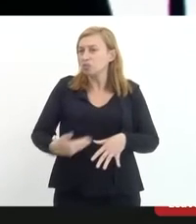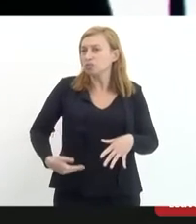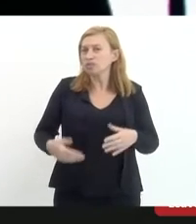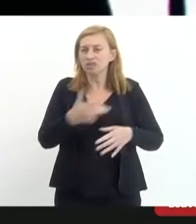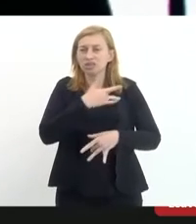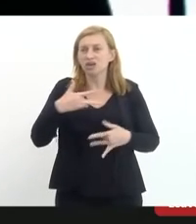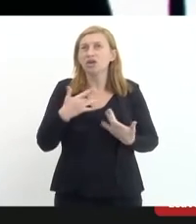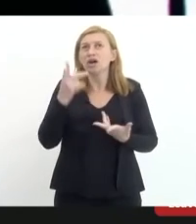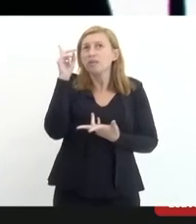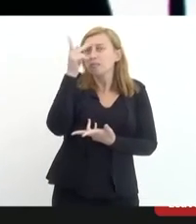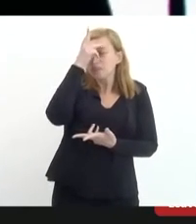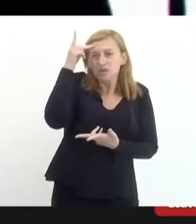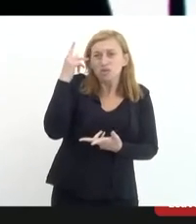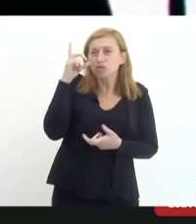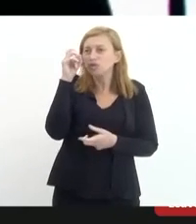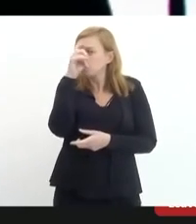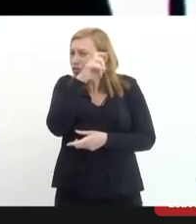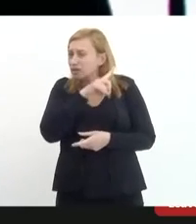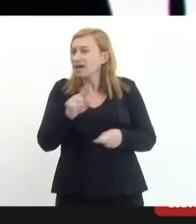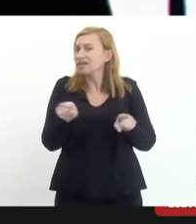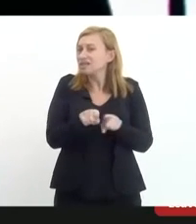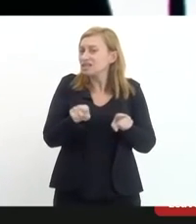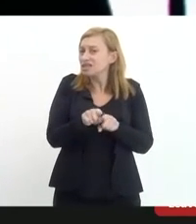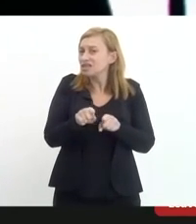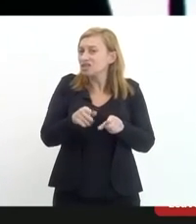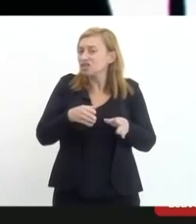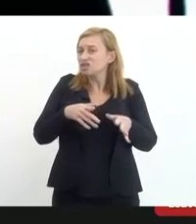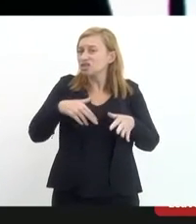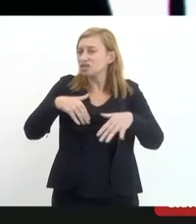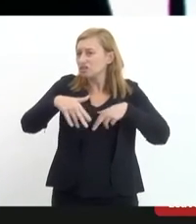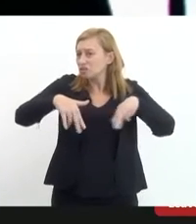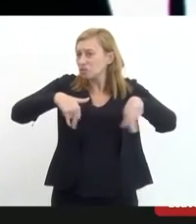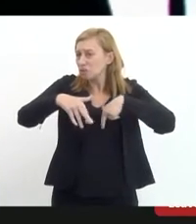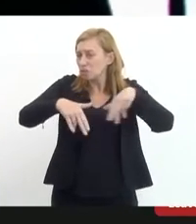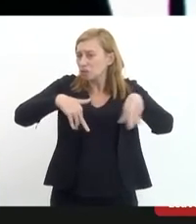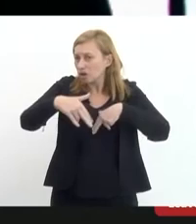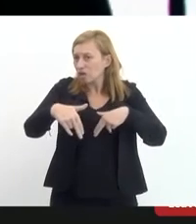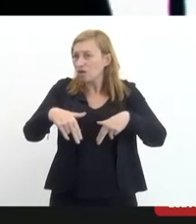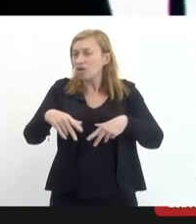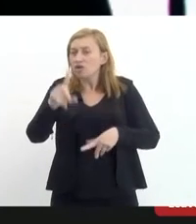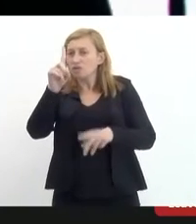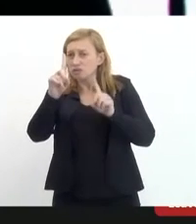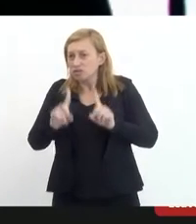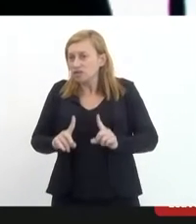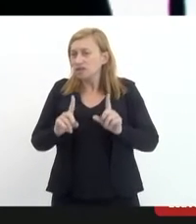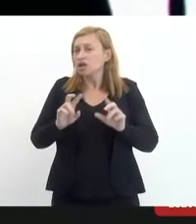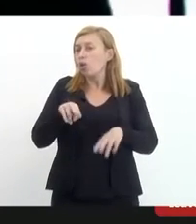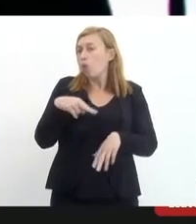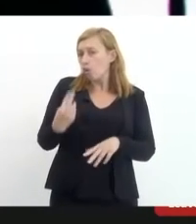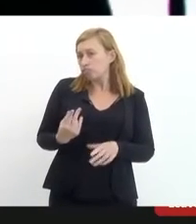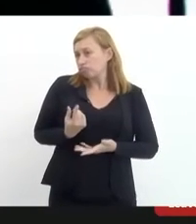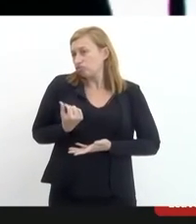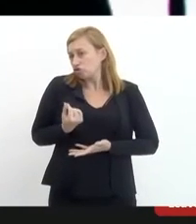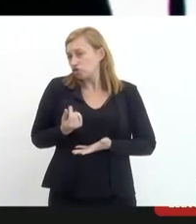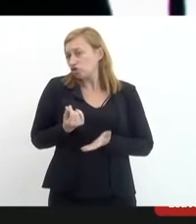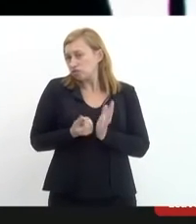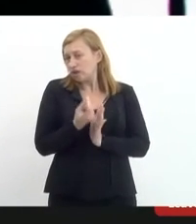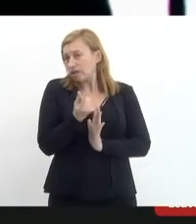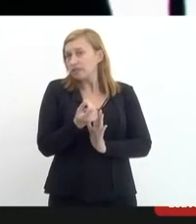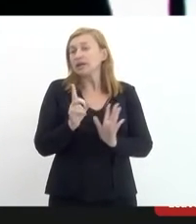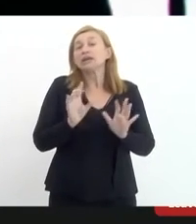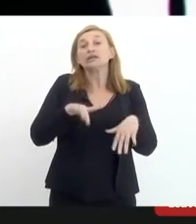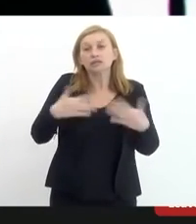que têm muitas dificuldades também de locomoção, seja por questão física ou seja também por questão financeira. Então,